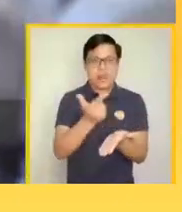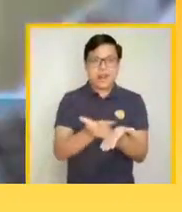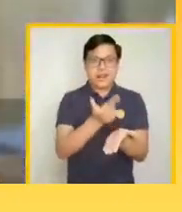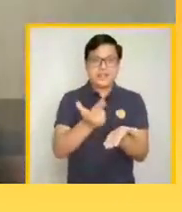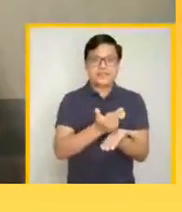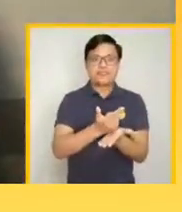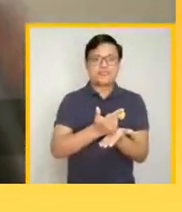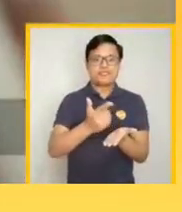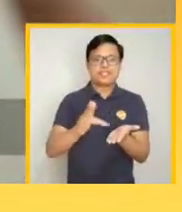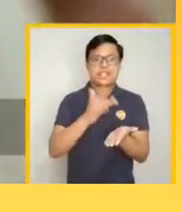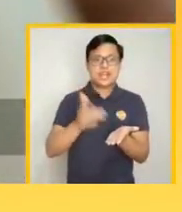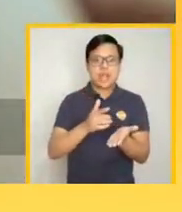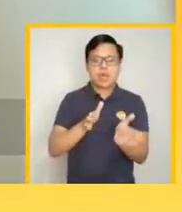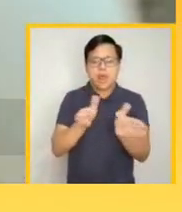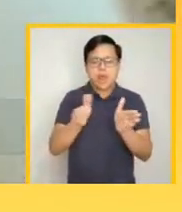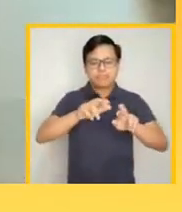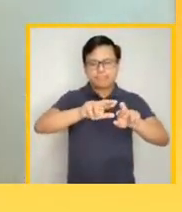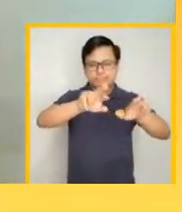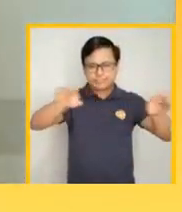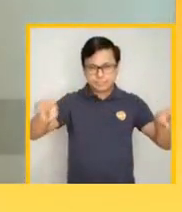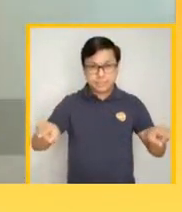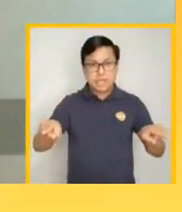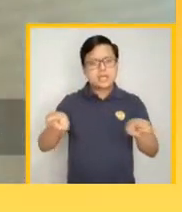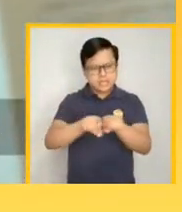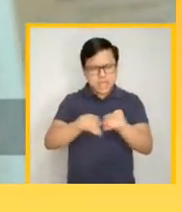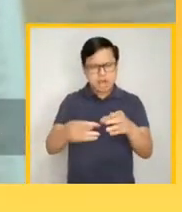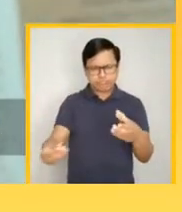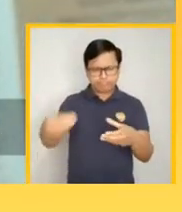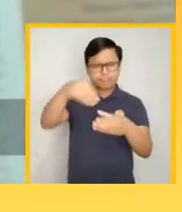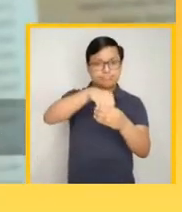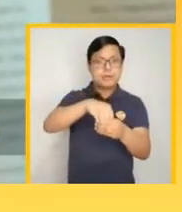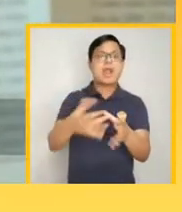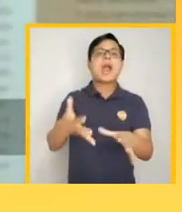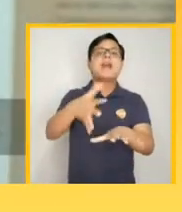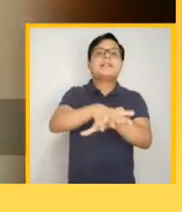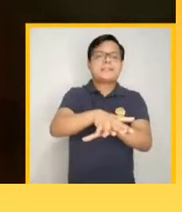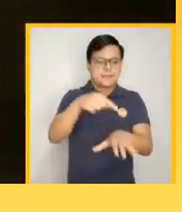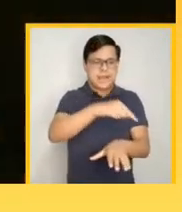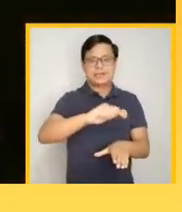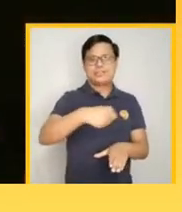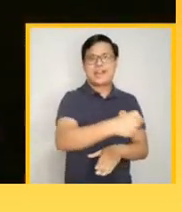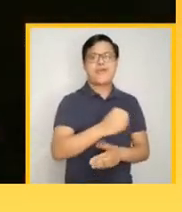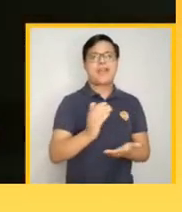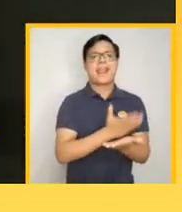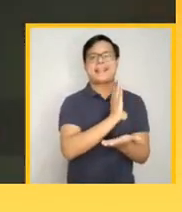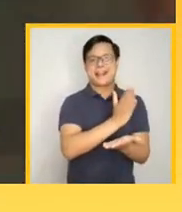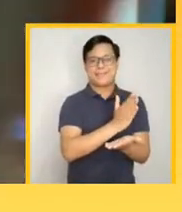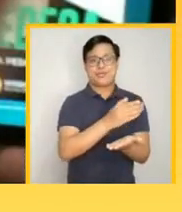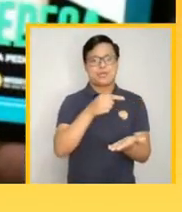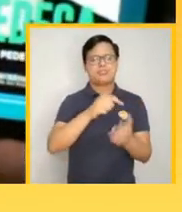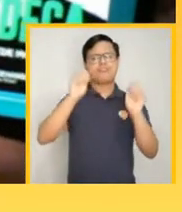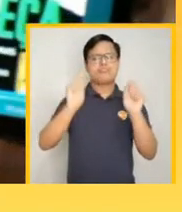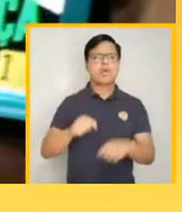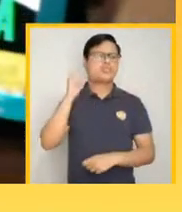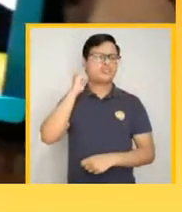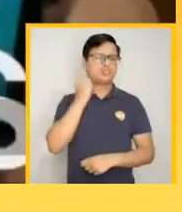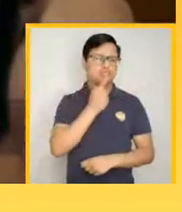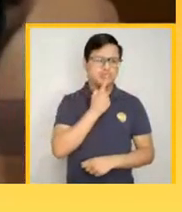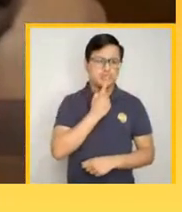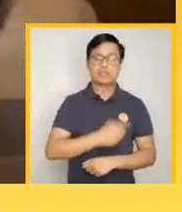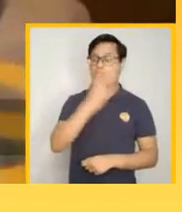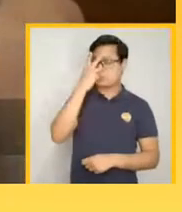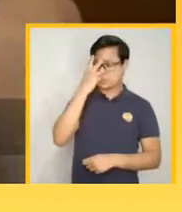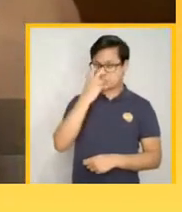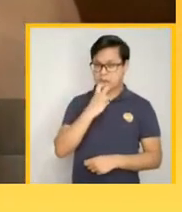multiacessível o SL Book nele a inclusão e acessibilidade acontece para todos possibilitando que